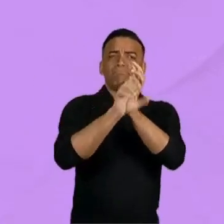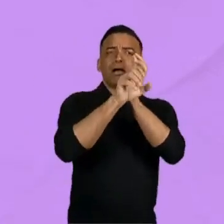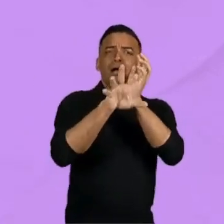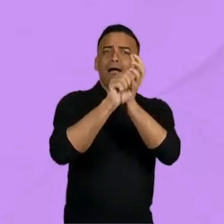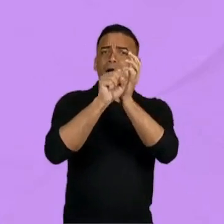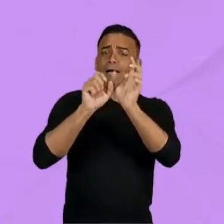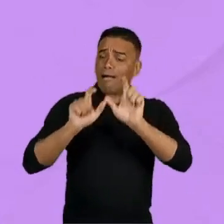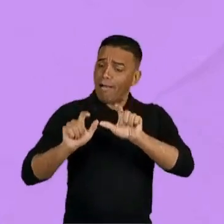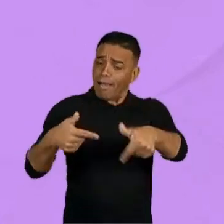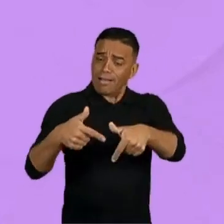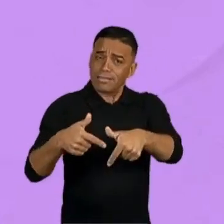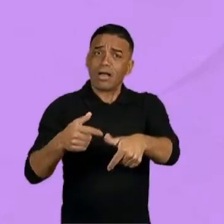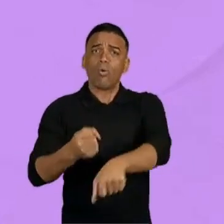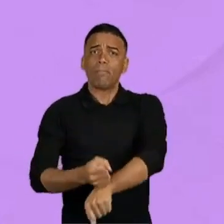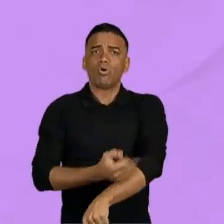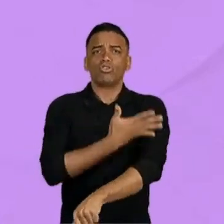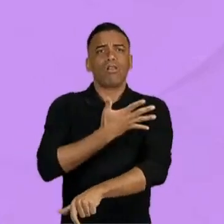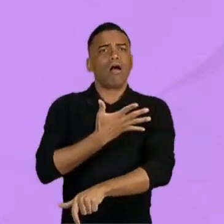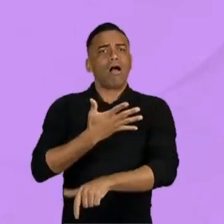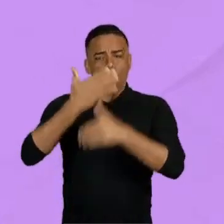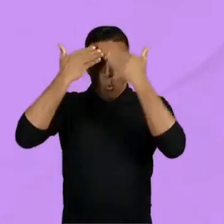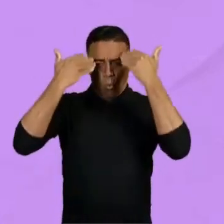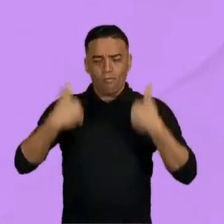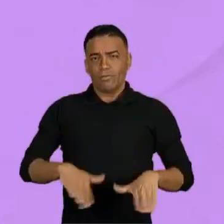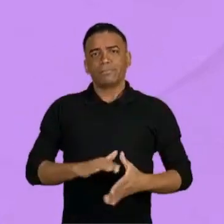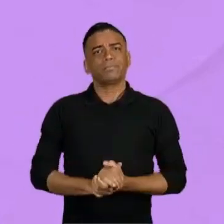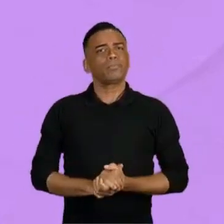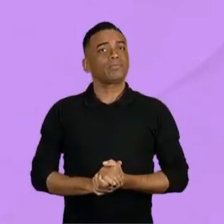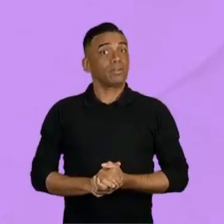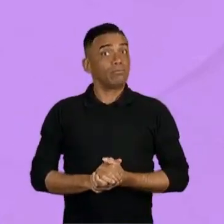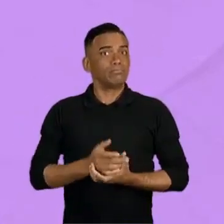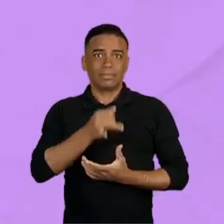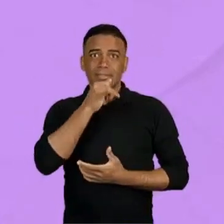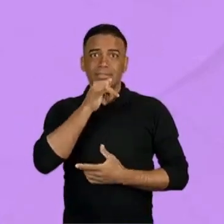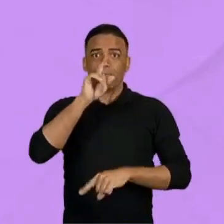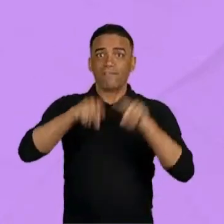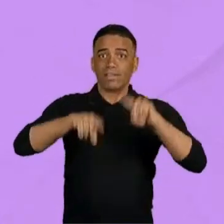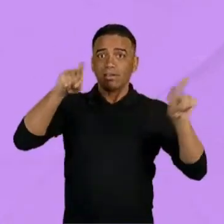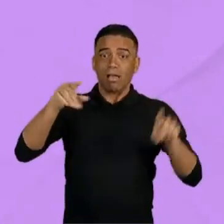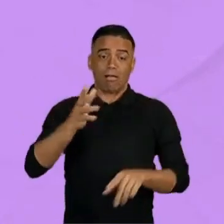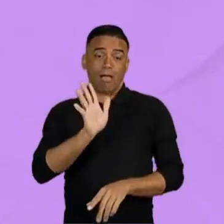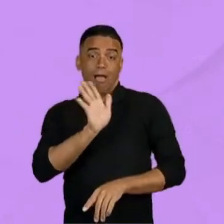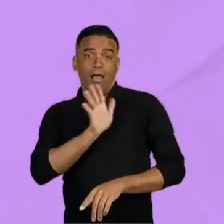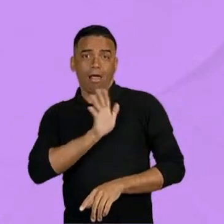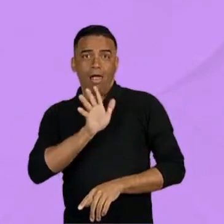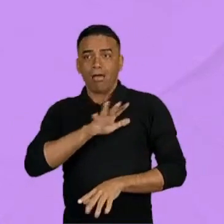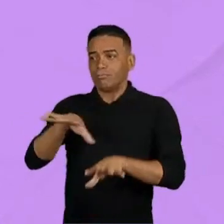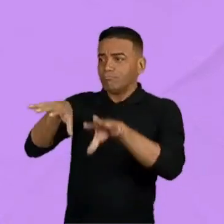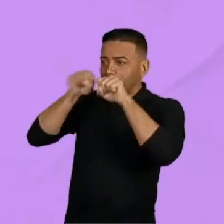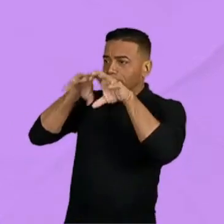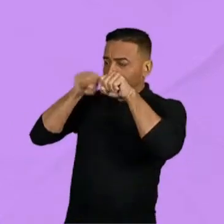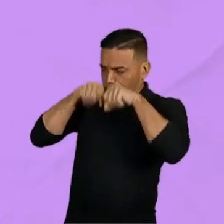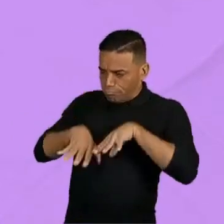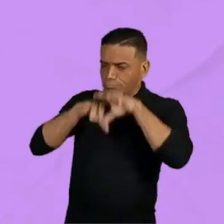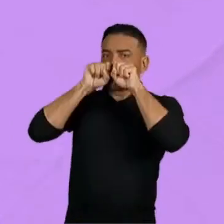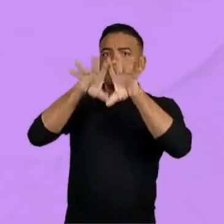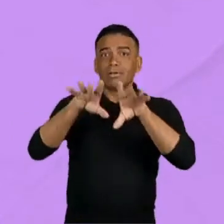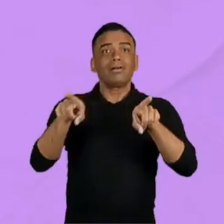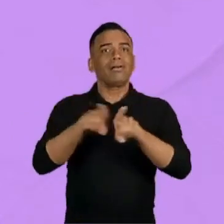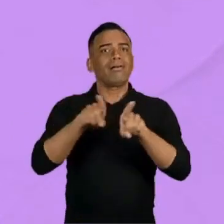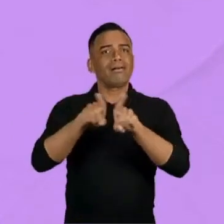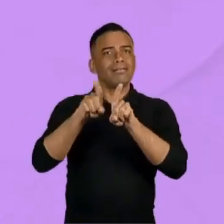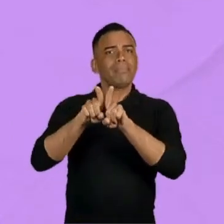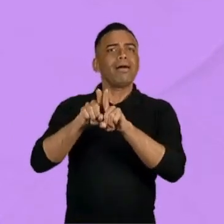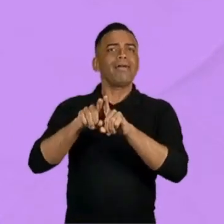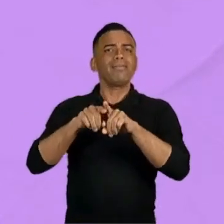emocionais e fisiológicas. Com aumento da frequência da cardíaca e da respiração, aumento da atividade das